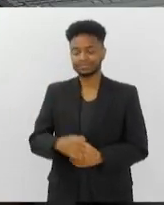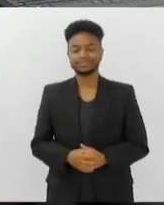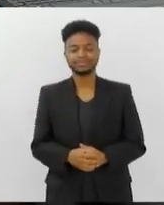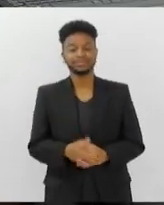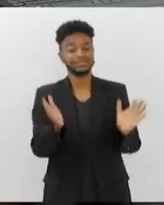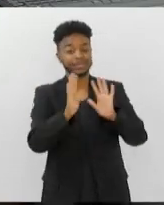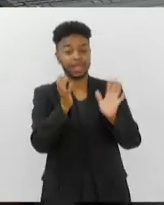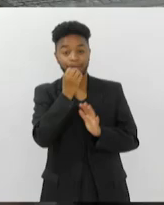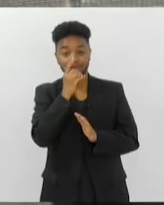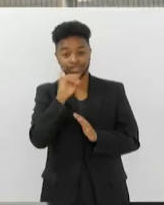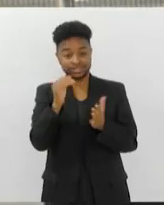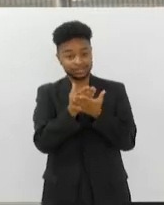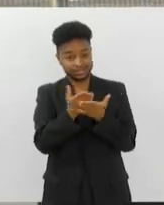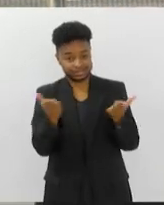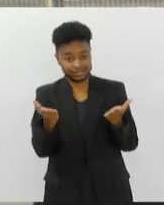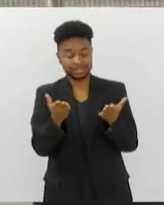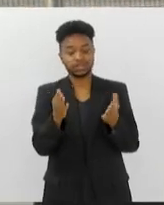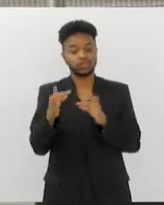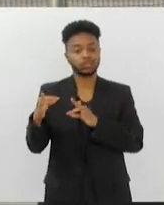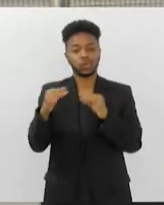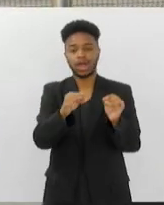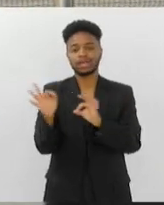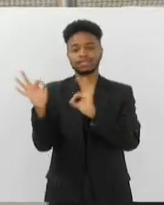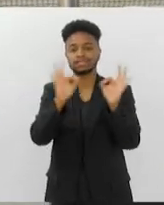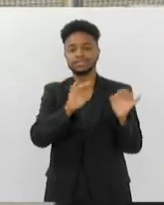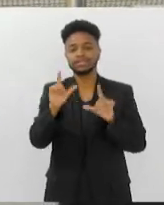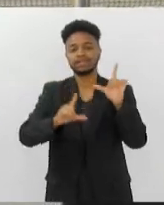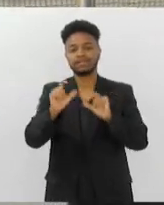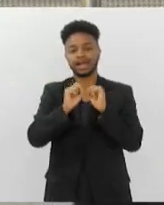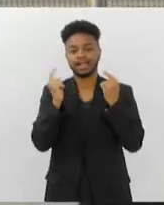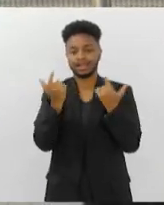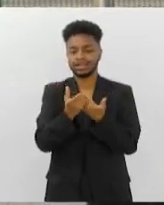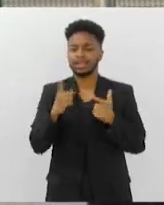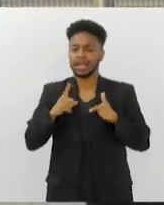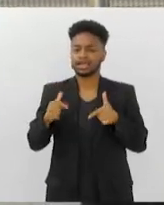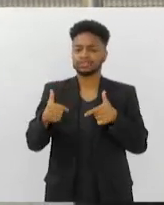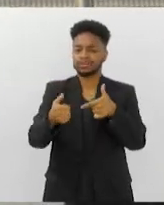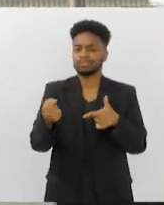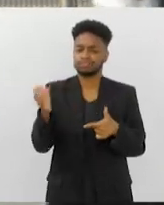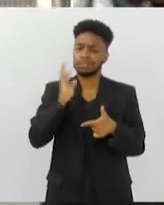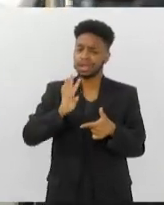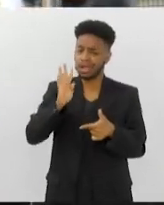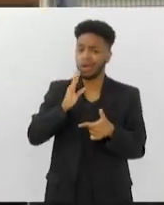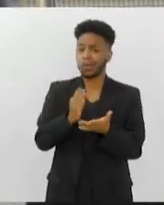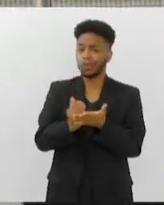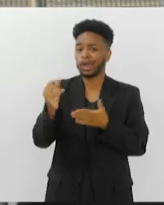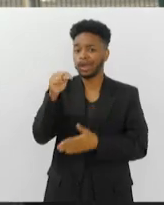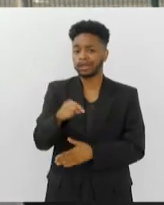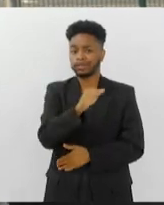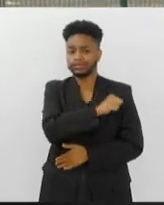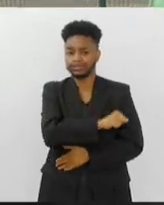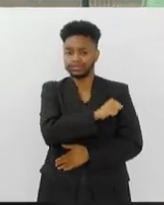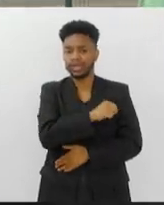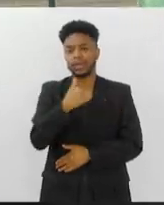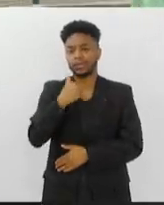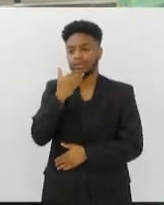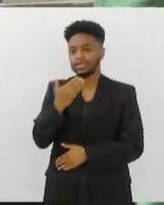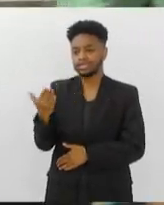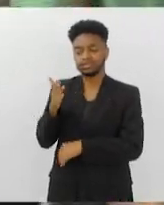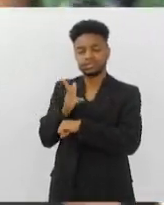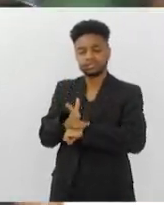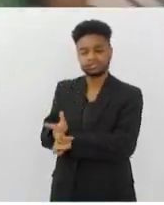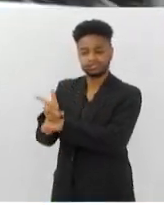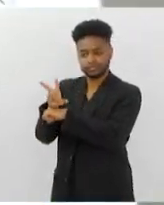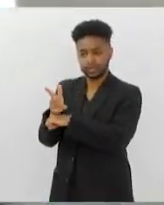Olá, bom dia para você, Vicente. Bom dia a todos que acompanham a TV. Aliás, uma iniciativa muito bacana aqui da nossa cidade, né, Vicente? Vou pedir para o nosso cinegrafista